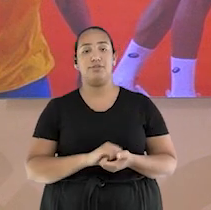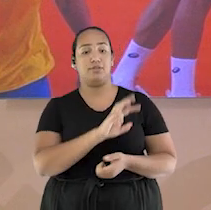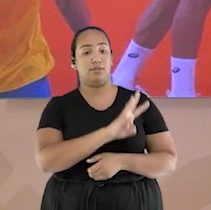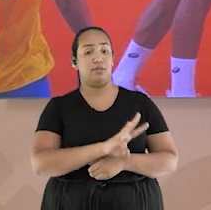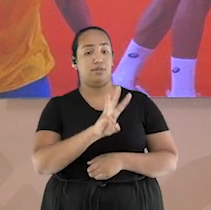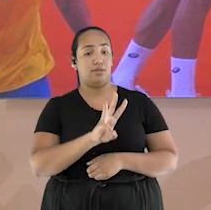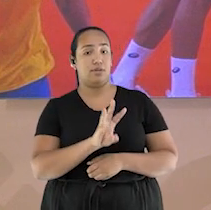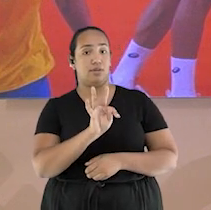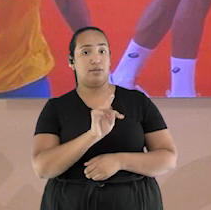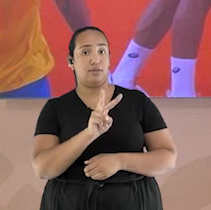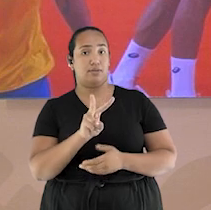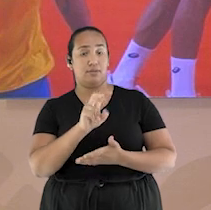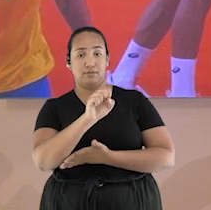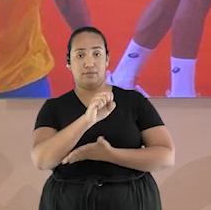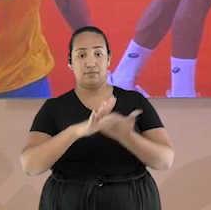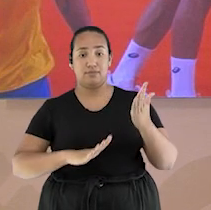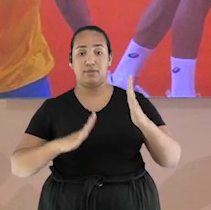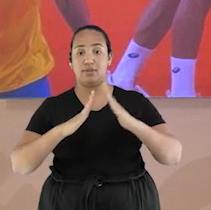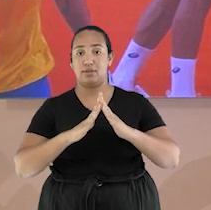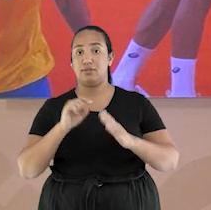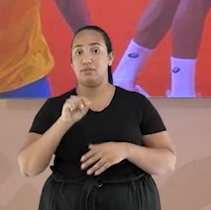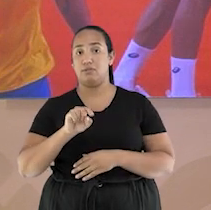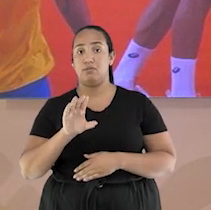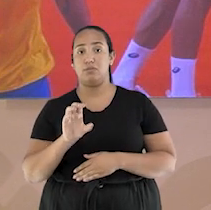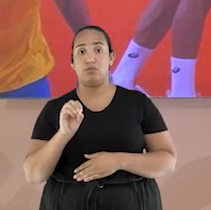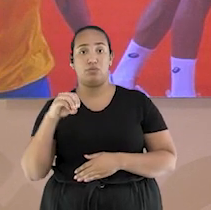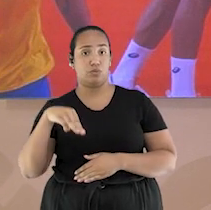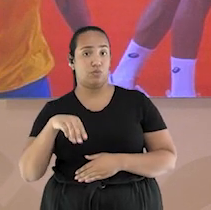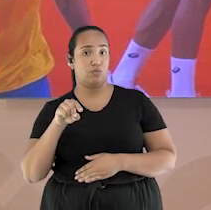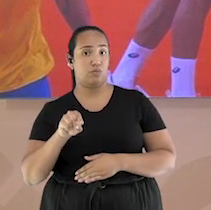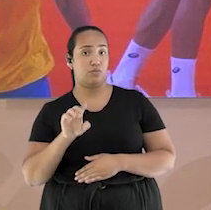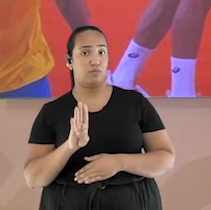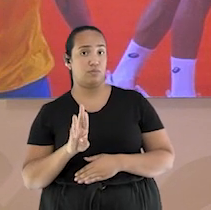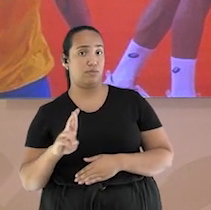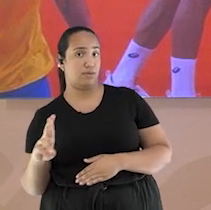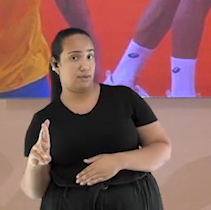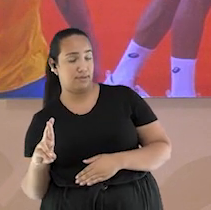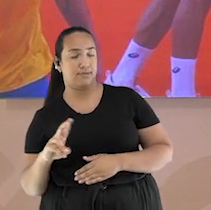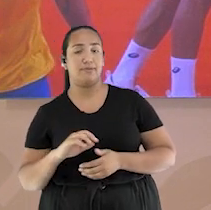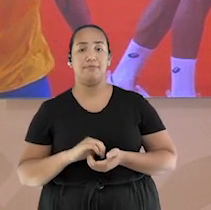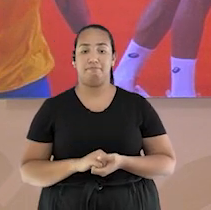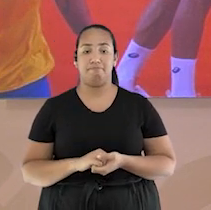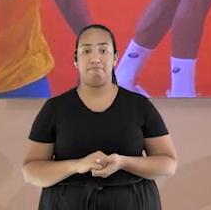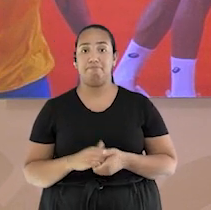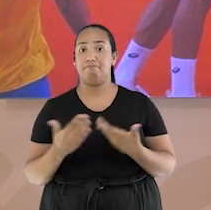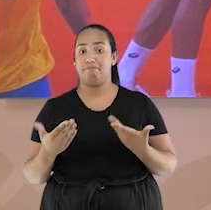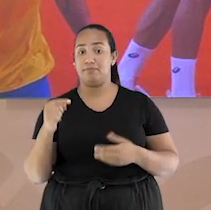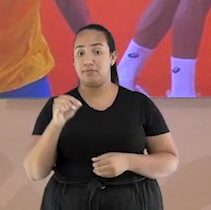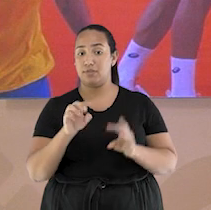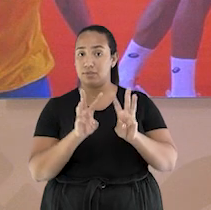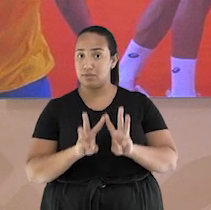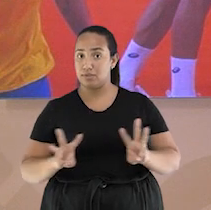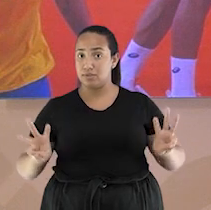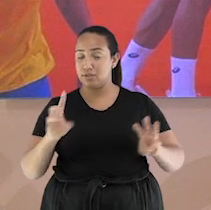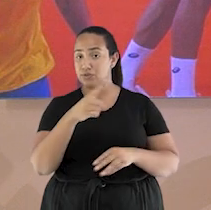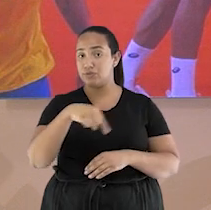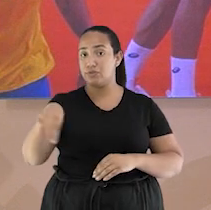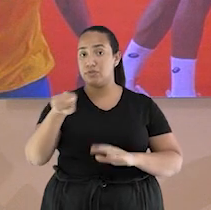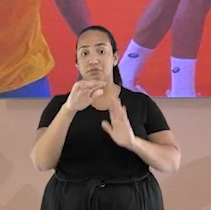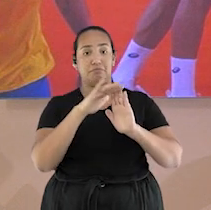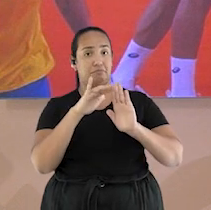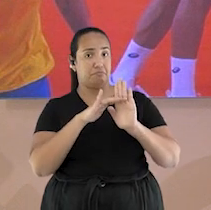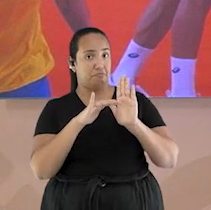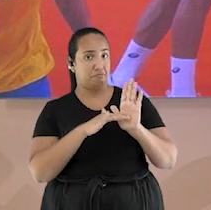.tvdeveroemcasa.com.br lá você confere toda a nossa programação